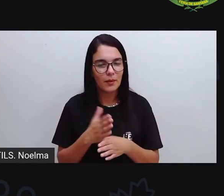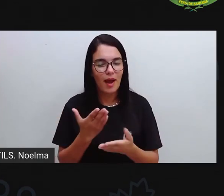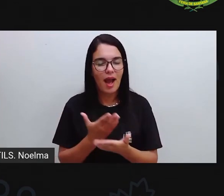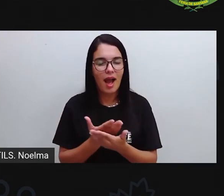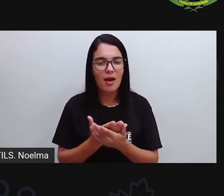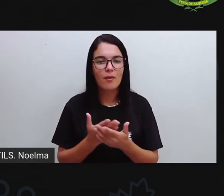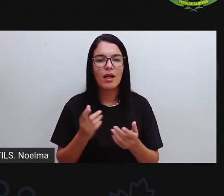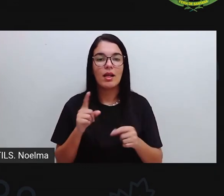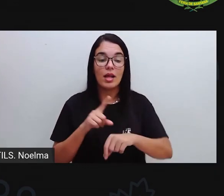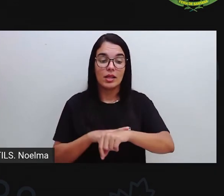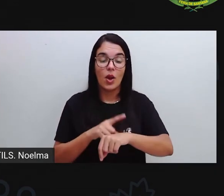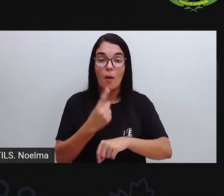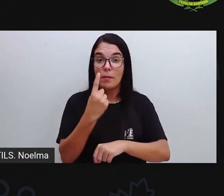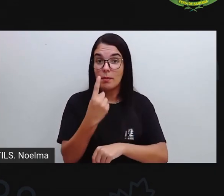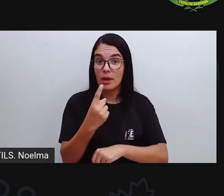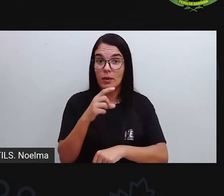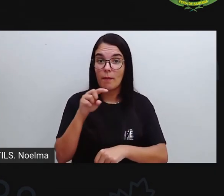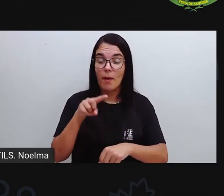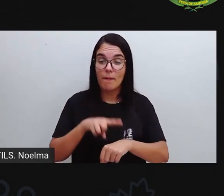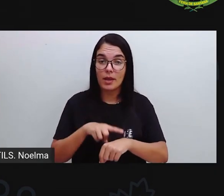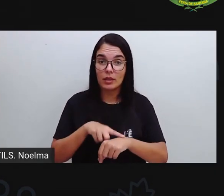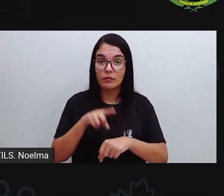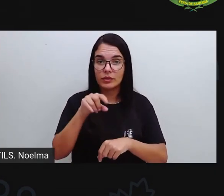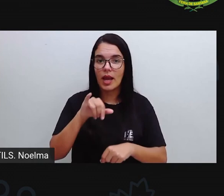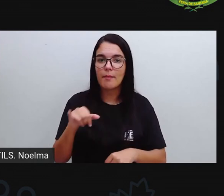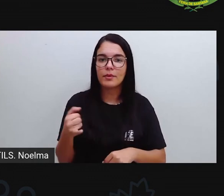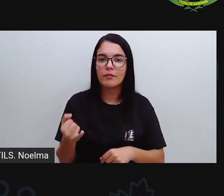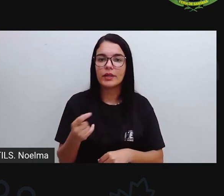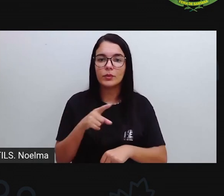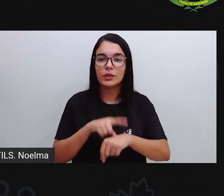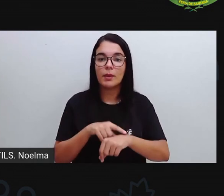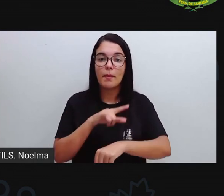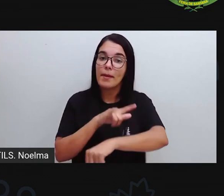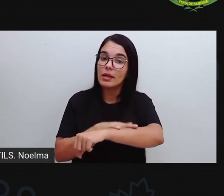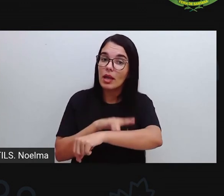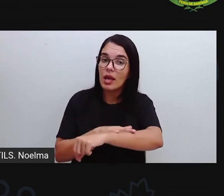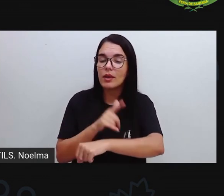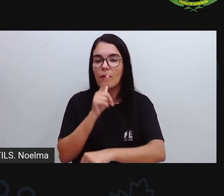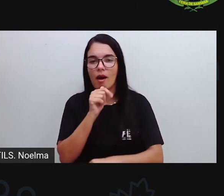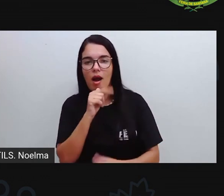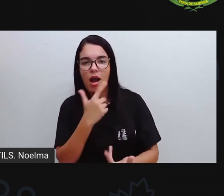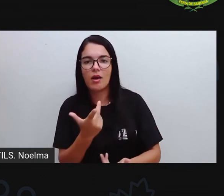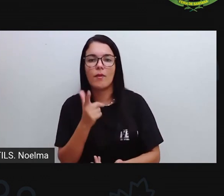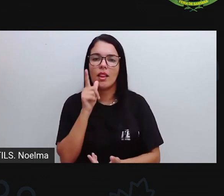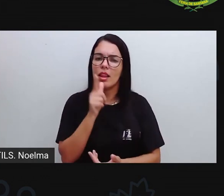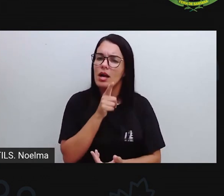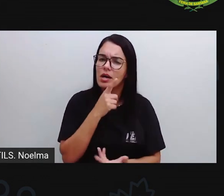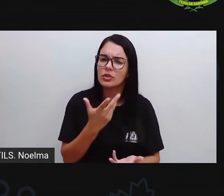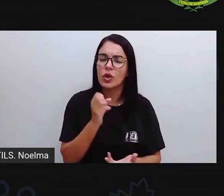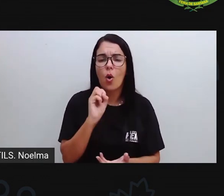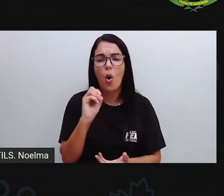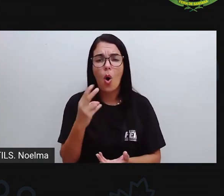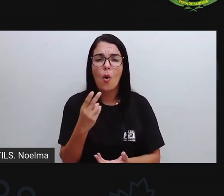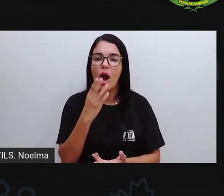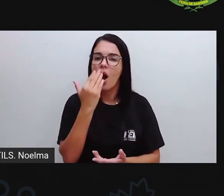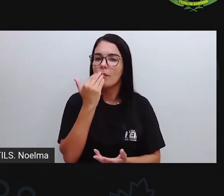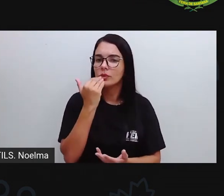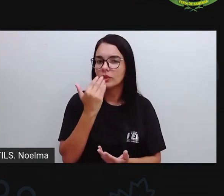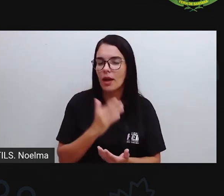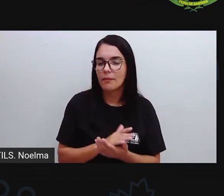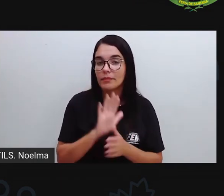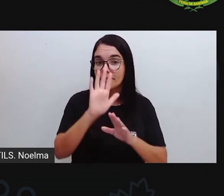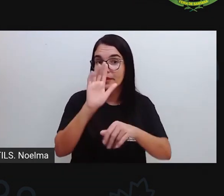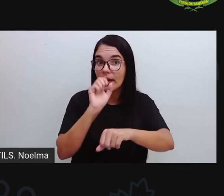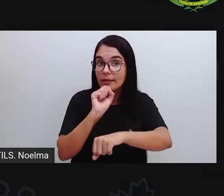encerrando o nosso primeiro momento, já aproveita esse tempinho já para ir ao banheiro, tomar uma água, fazer um lanchinho, almoçar, certo? E